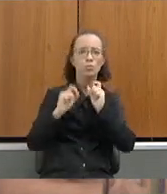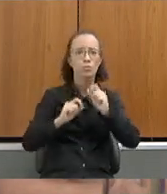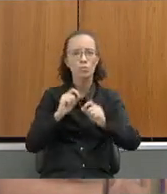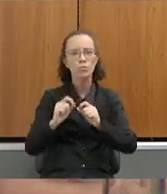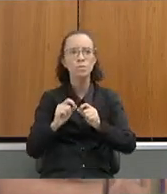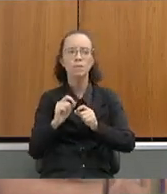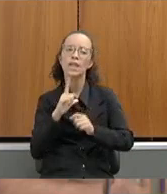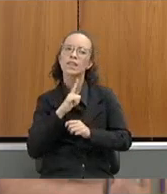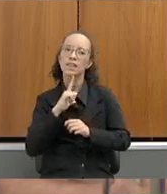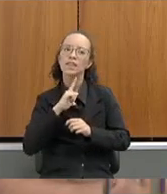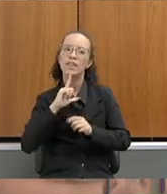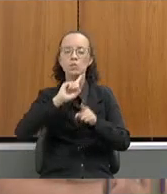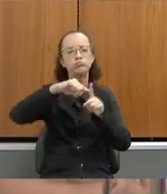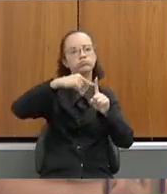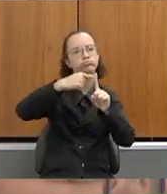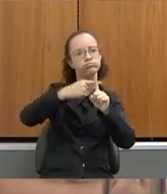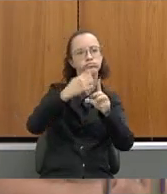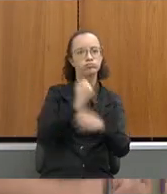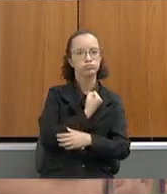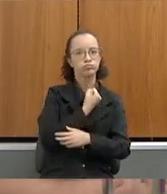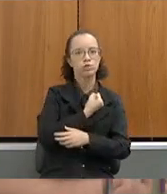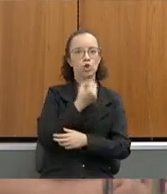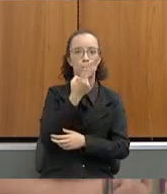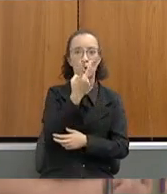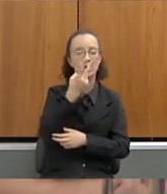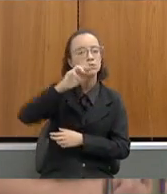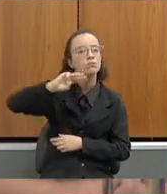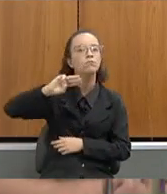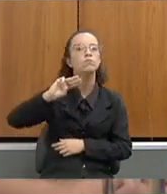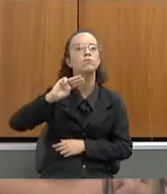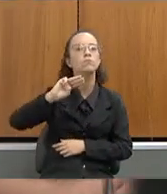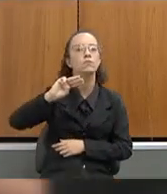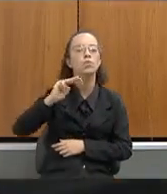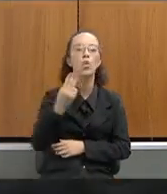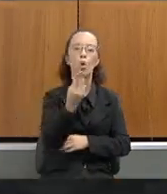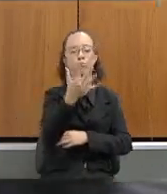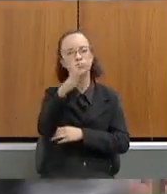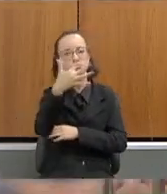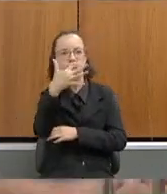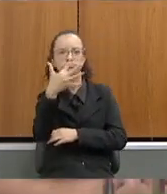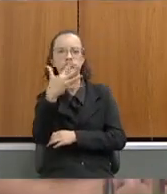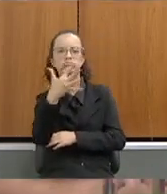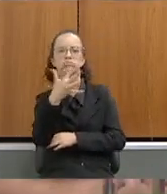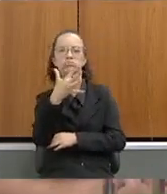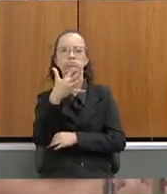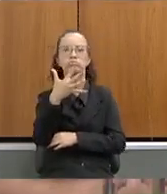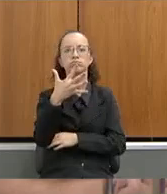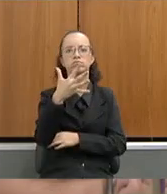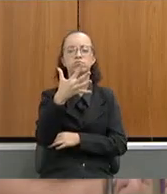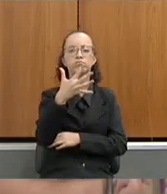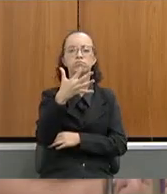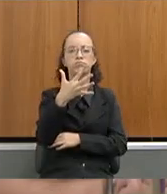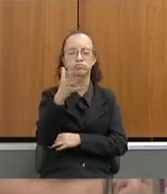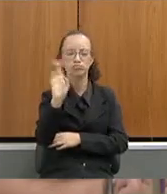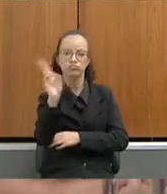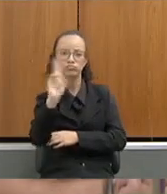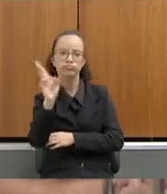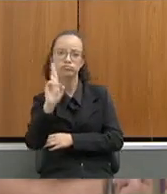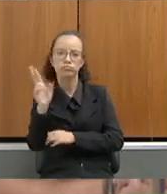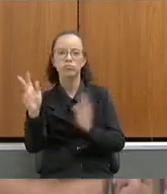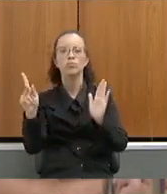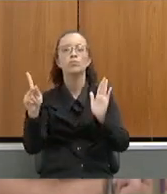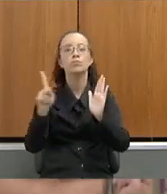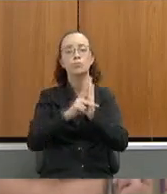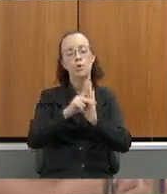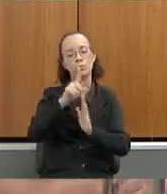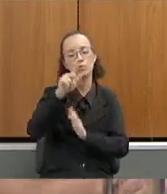saldo positivo de R$,540,247,128 de saldo